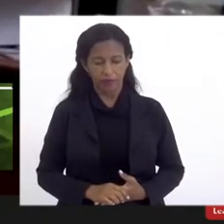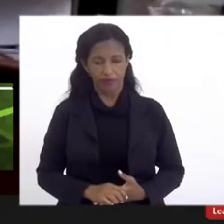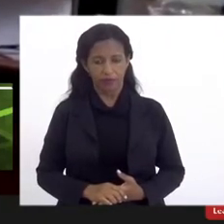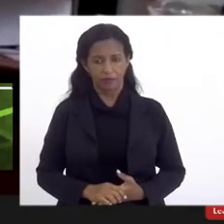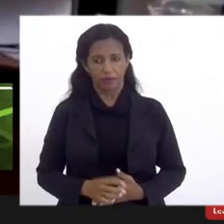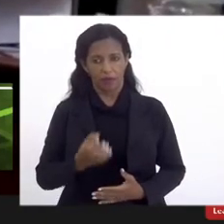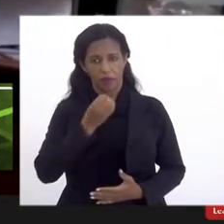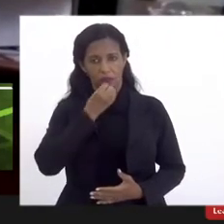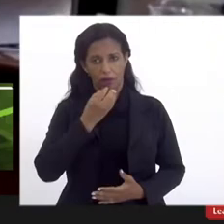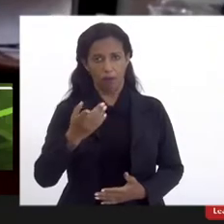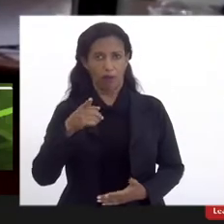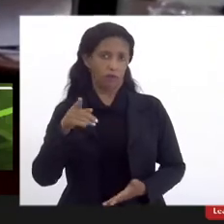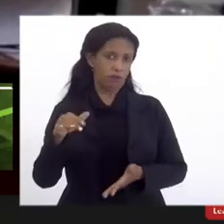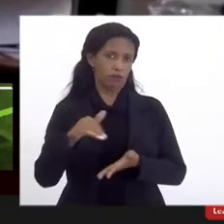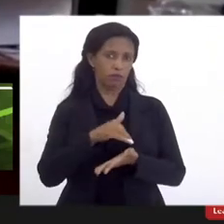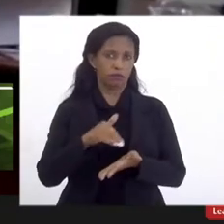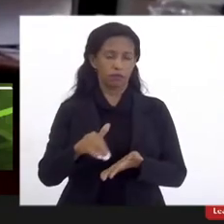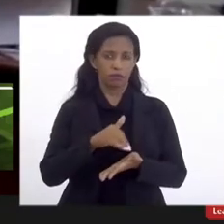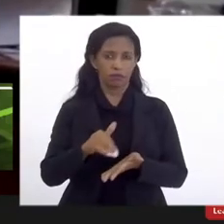essa secretaria,